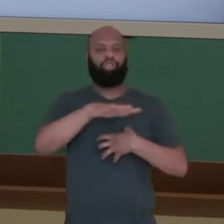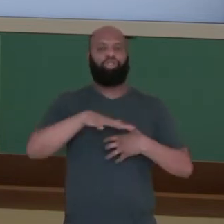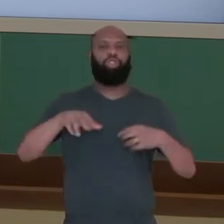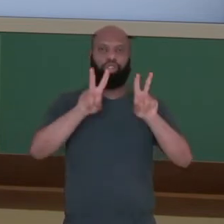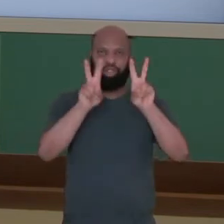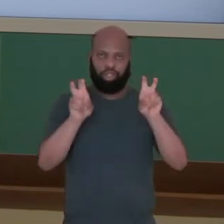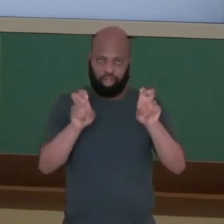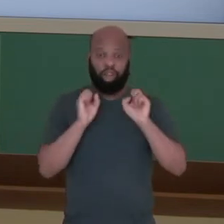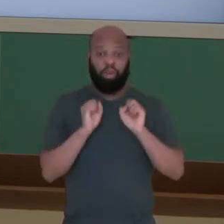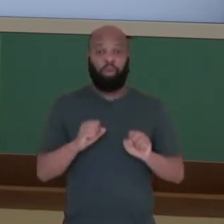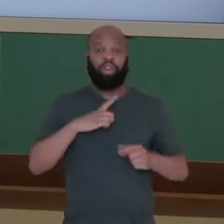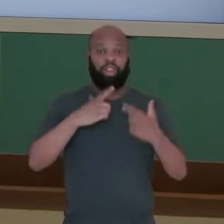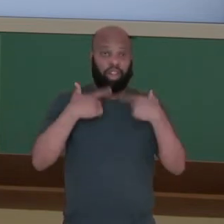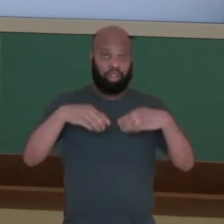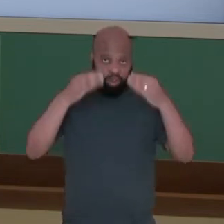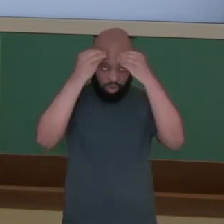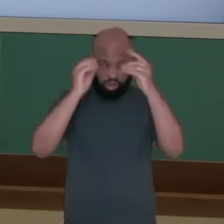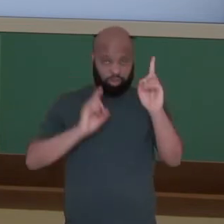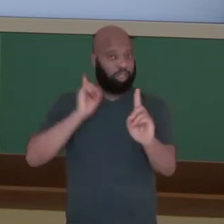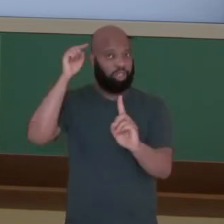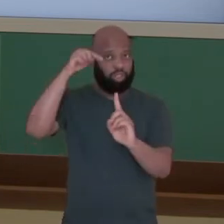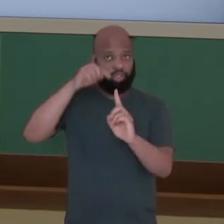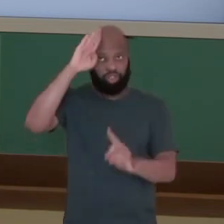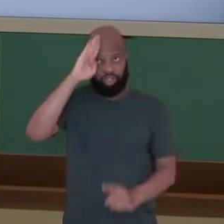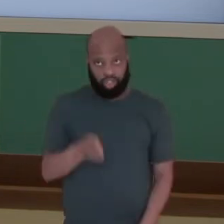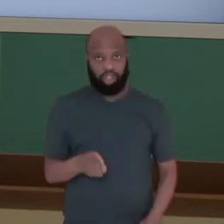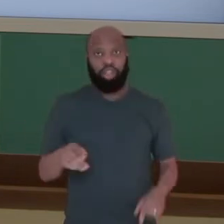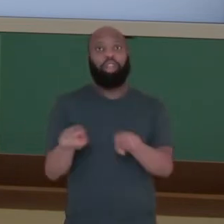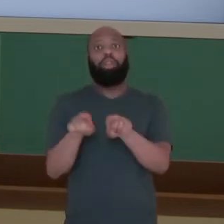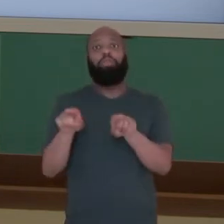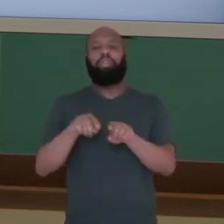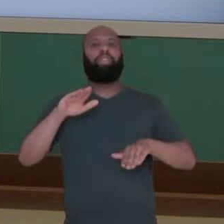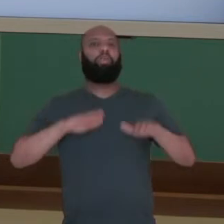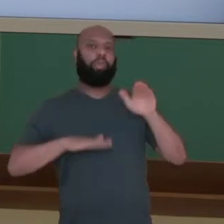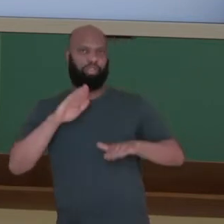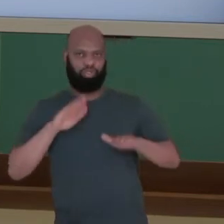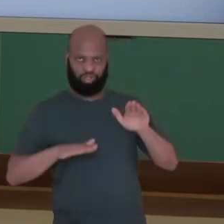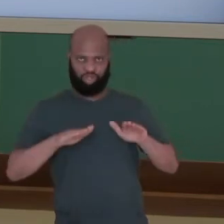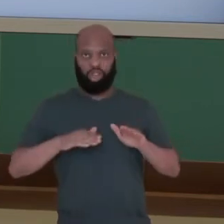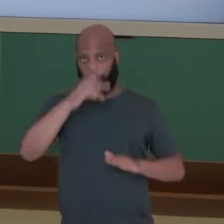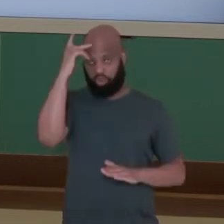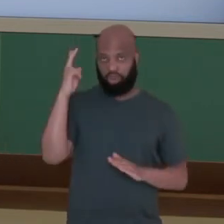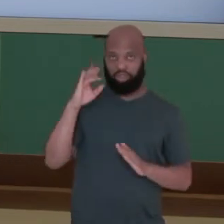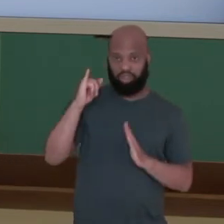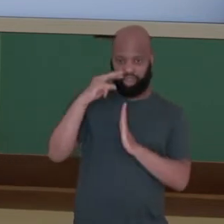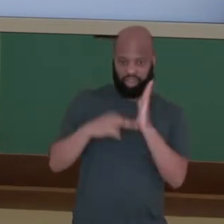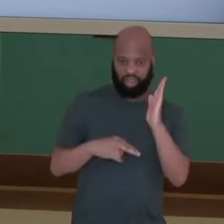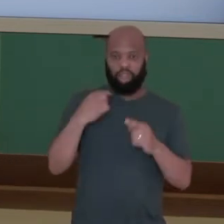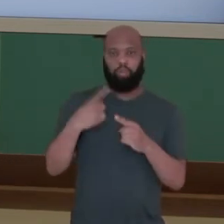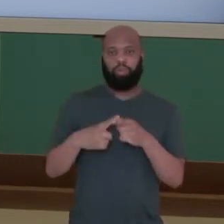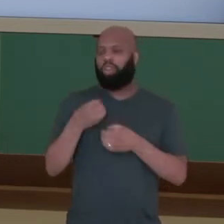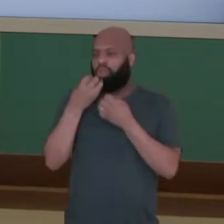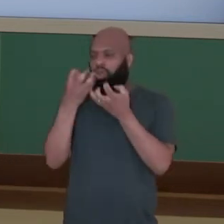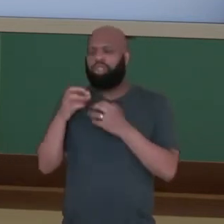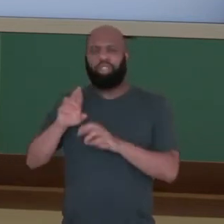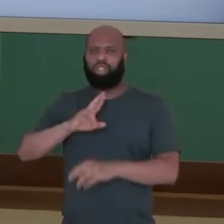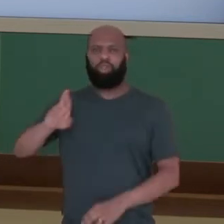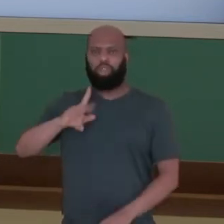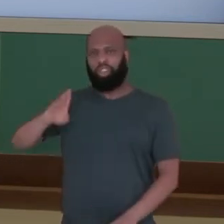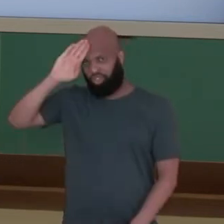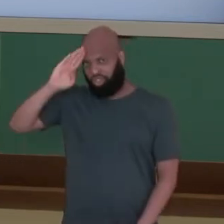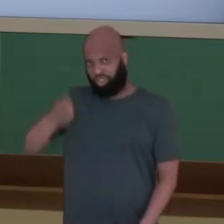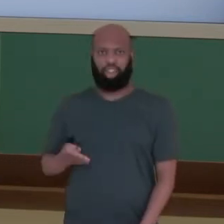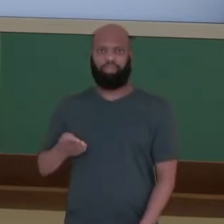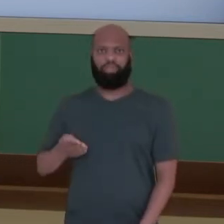Pode ter uma linguagem objetiva e subjetiva, no caso da reportagem, na notícia não. Na notícia geralmente a linguagem tem que